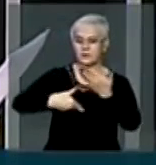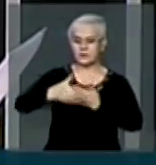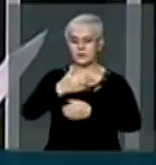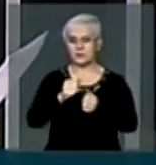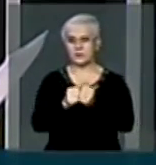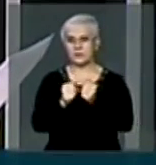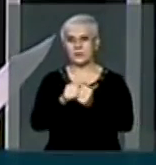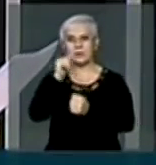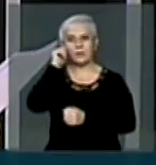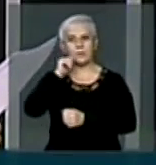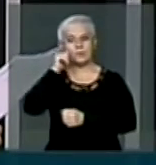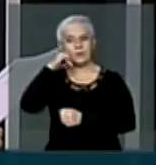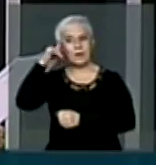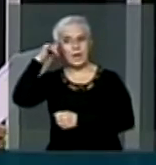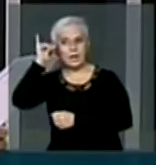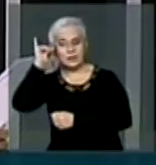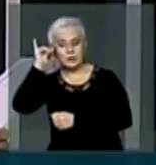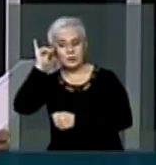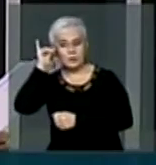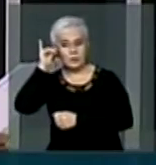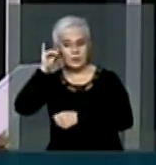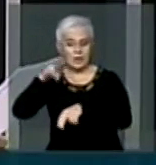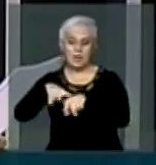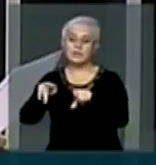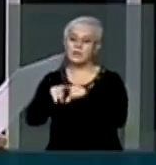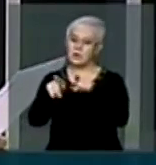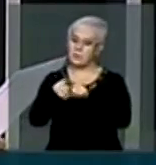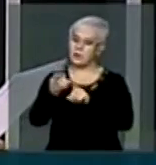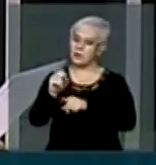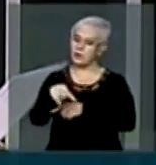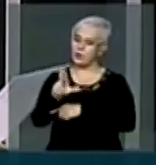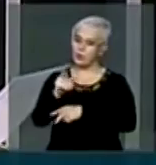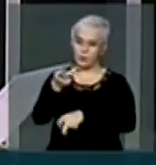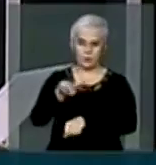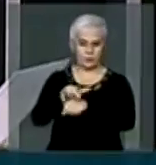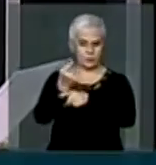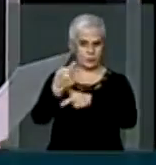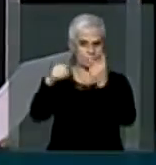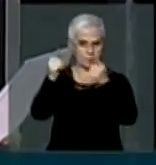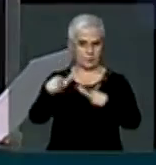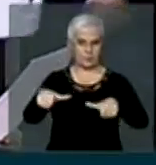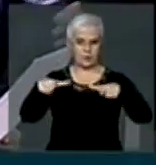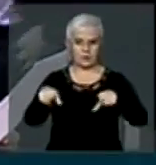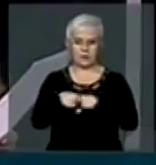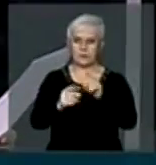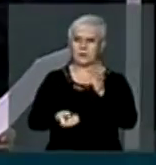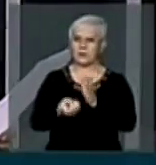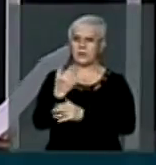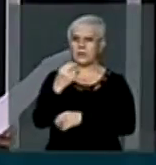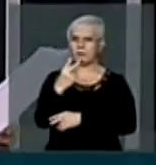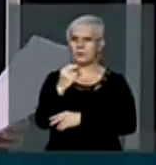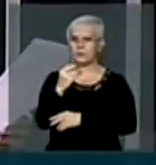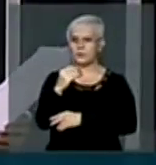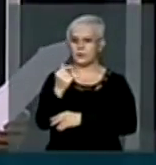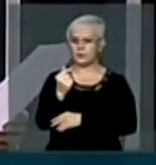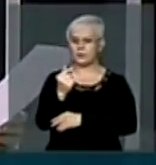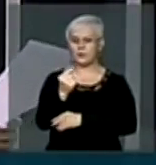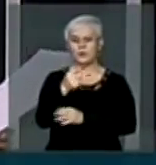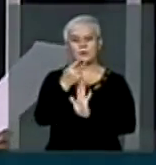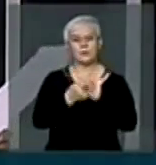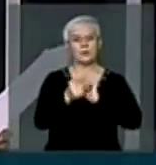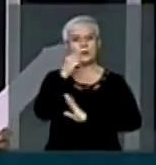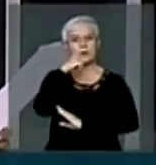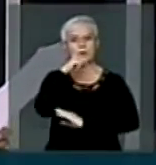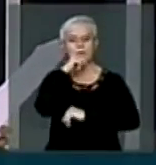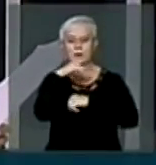para as Mulheres Rurais, também premiada pela ONU. Criado em 2007, o Mãe Coruja busca reduzir